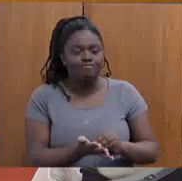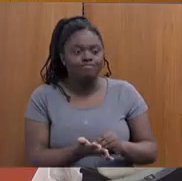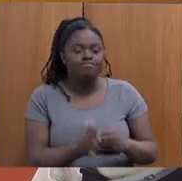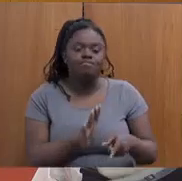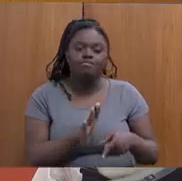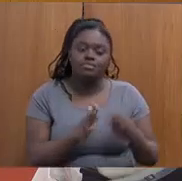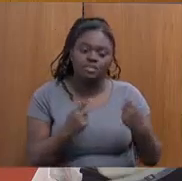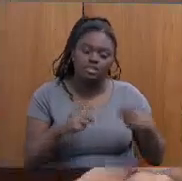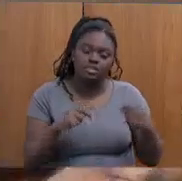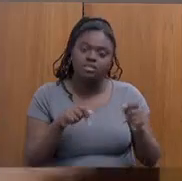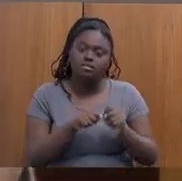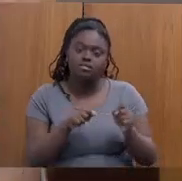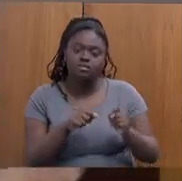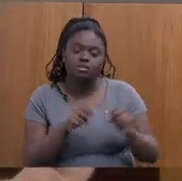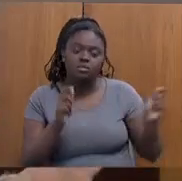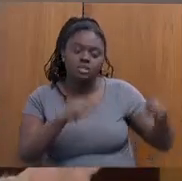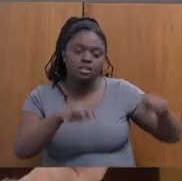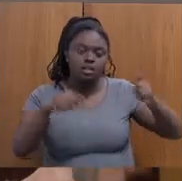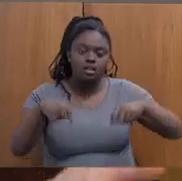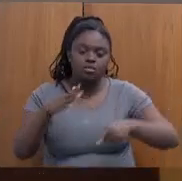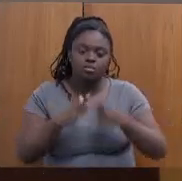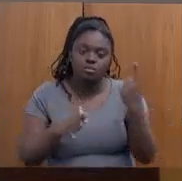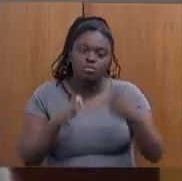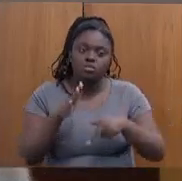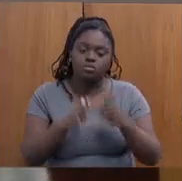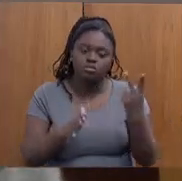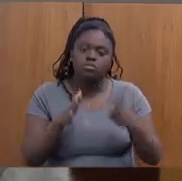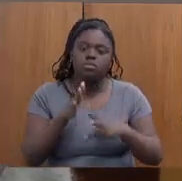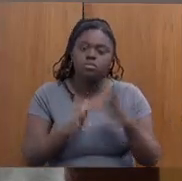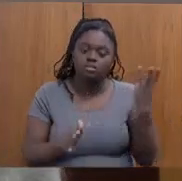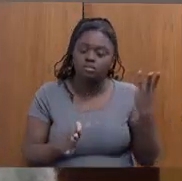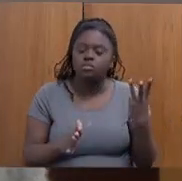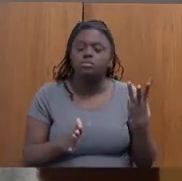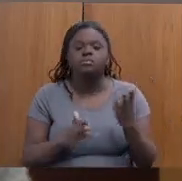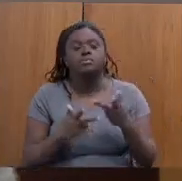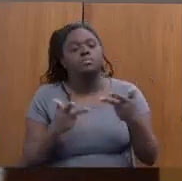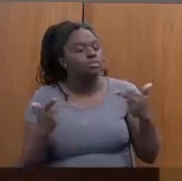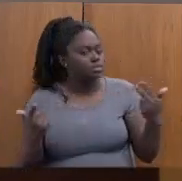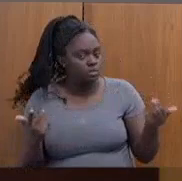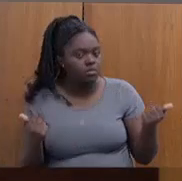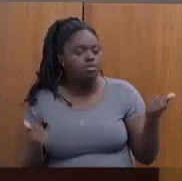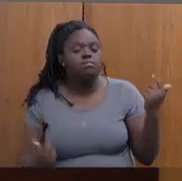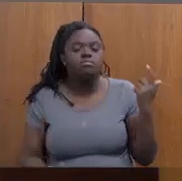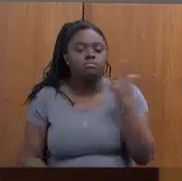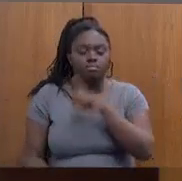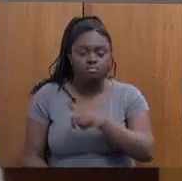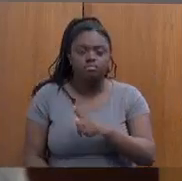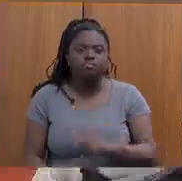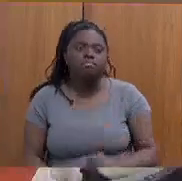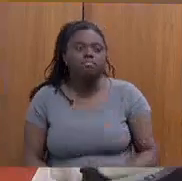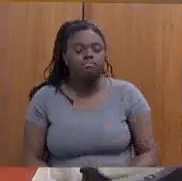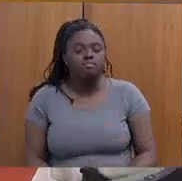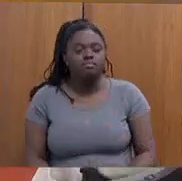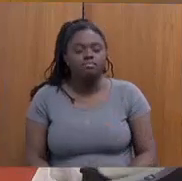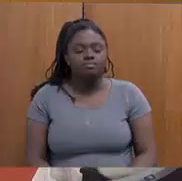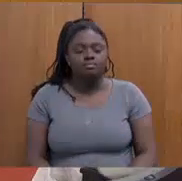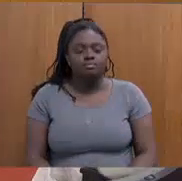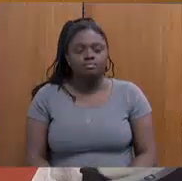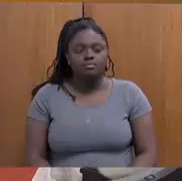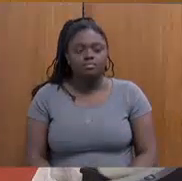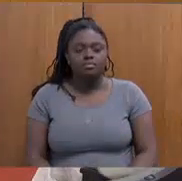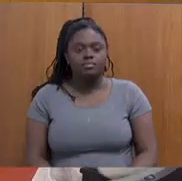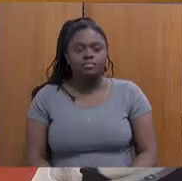duas, três, gente tem que capacitar várias vezes, sabe? para a coisa ficar internalizada. Não, está certo. Está certo.